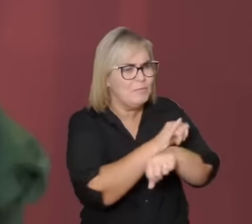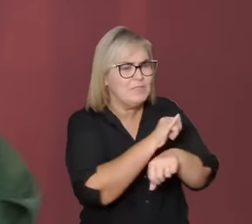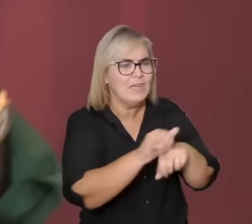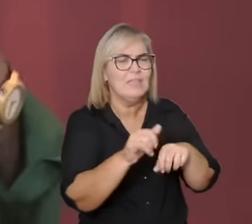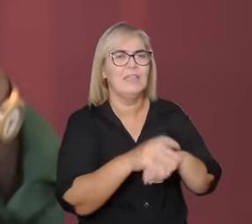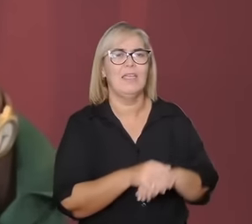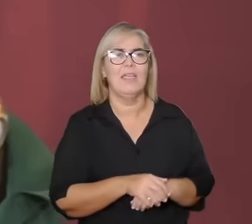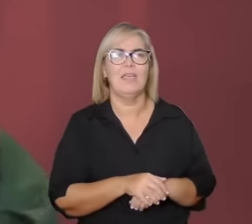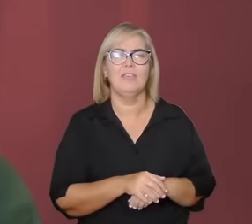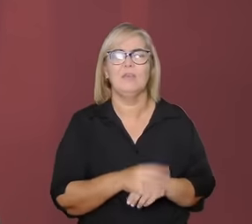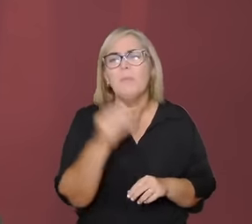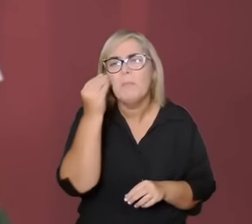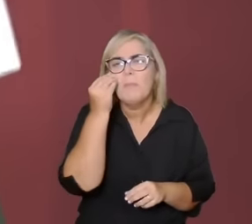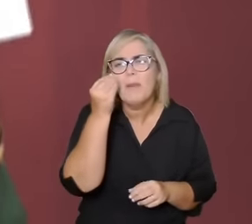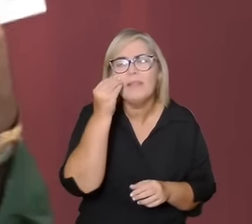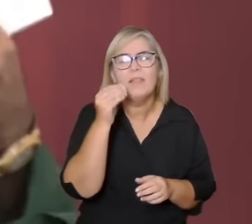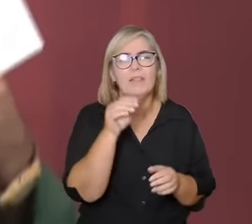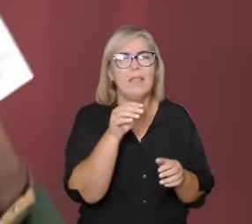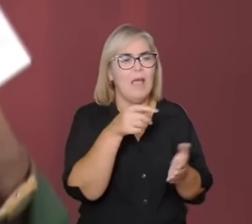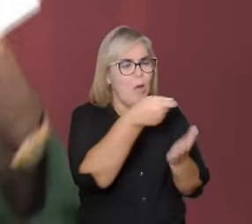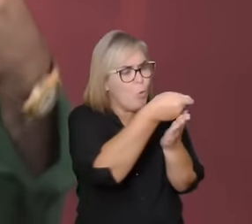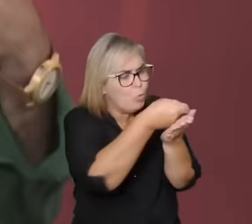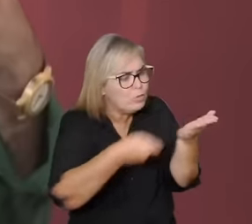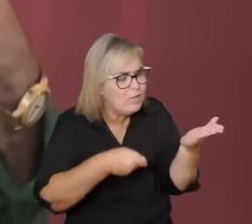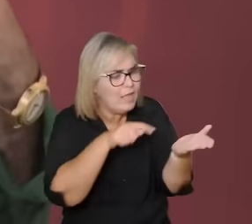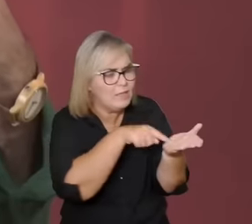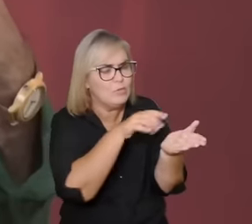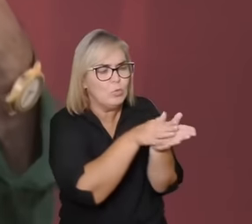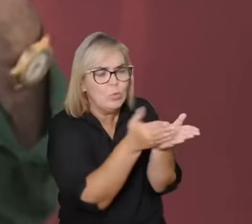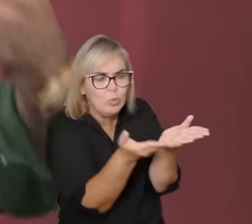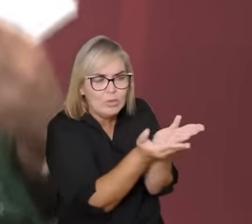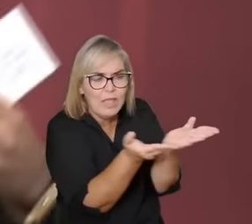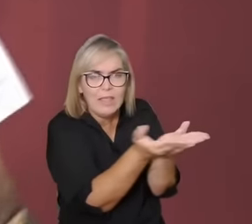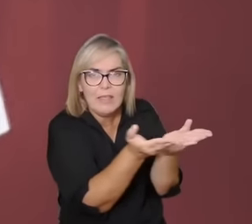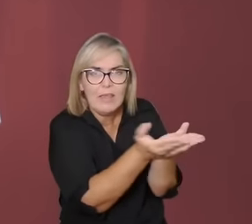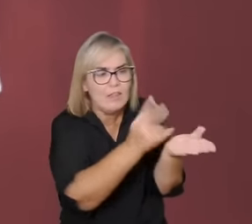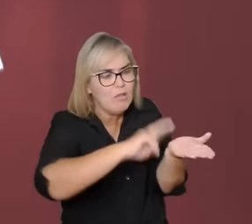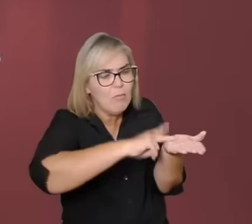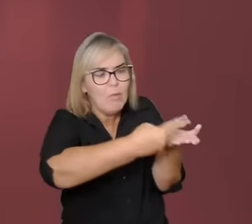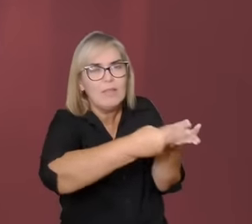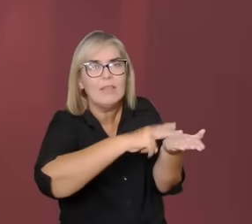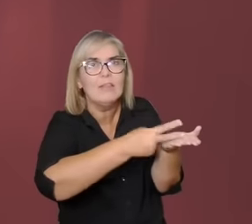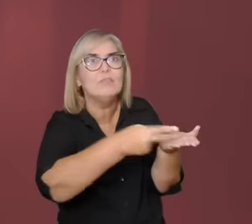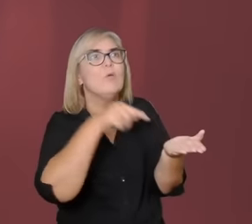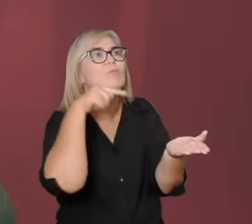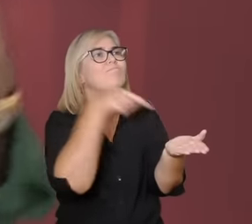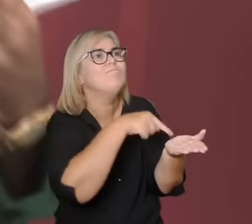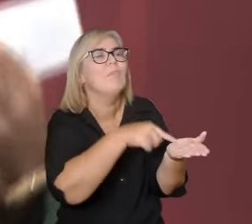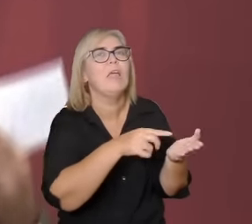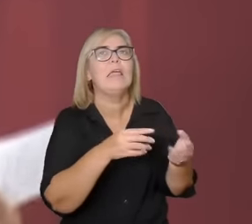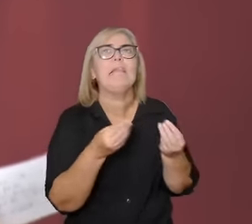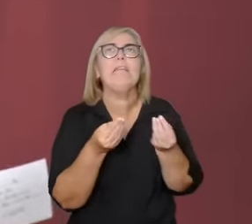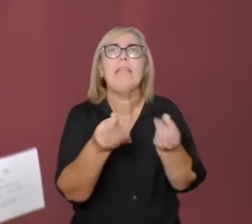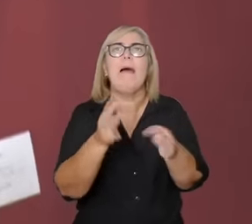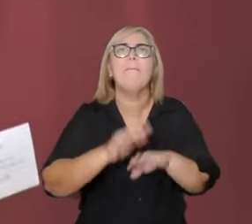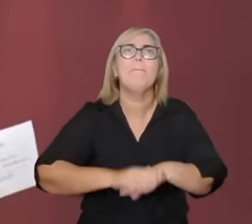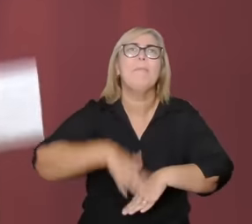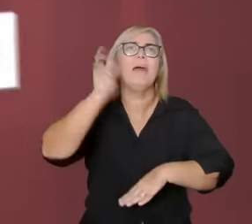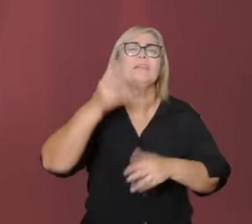interpretação diferente do texto bíblico que leve a mais tolerância ao amor